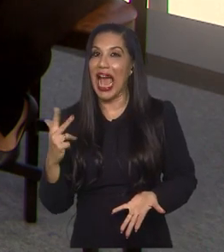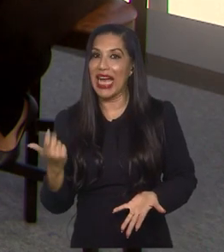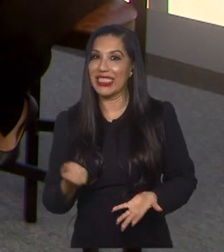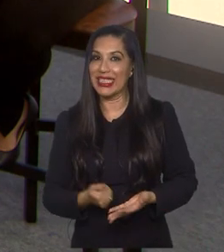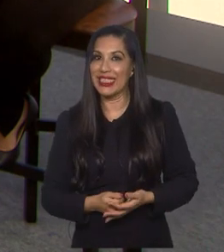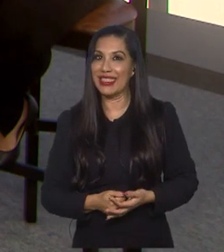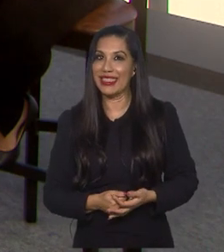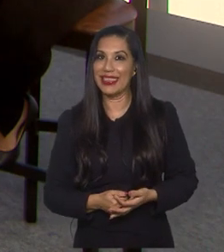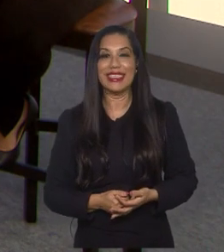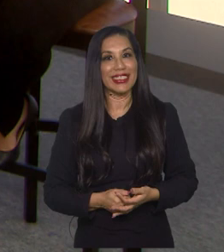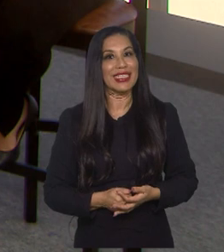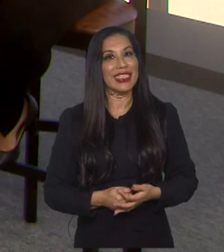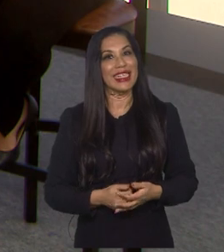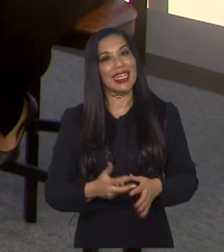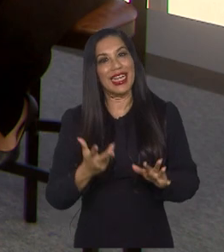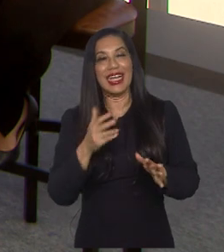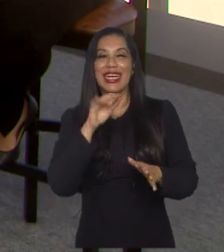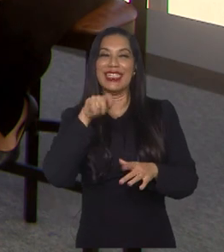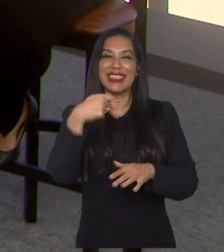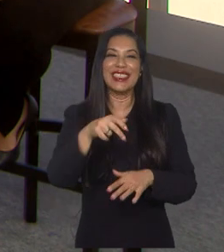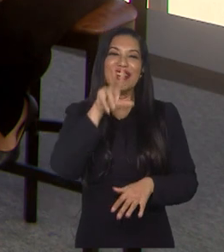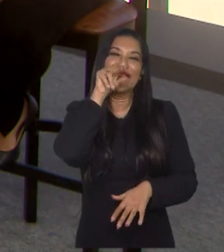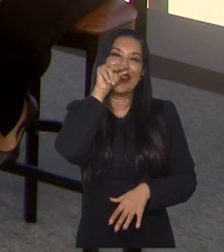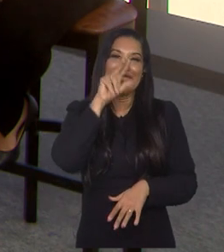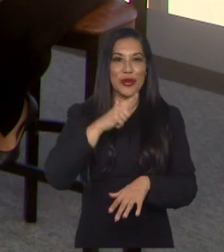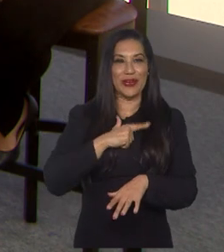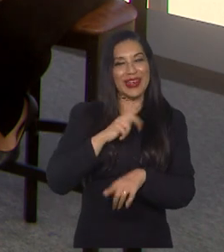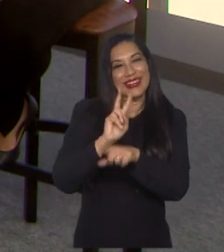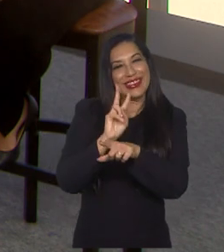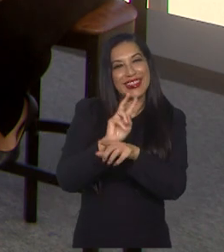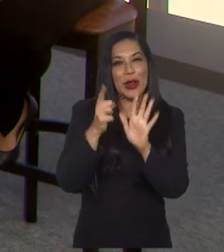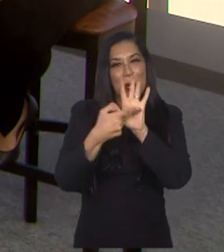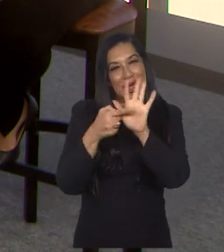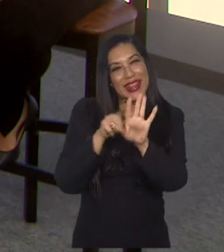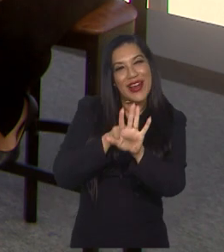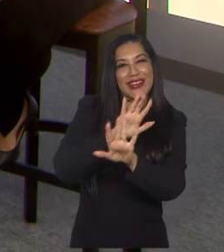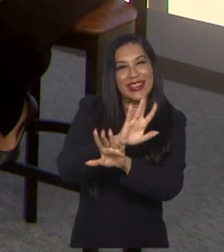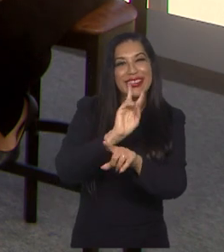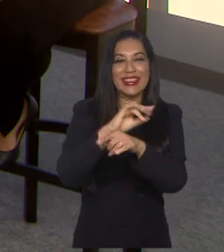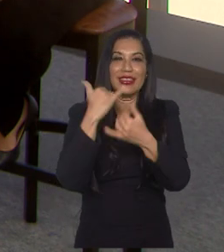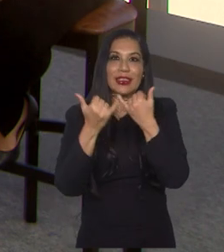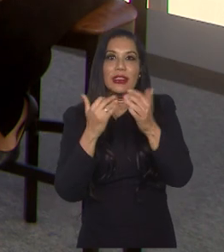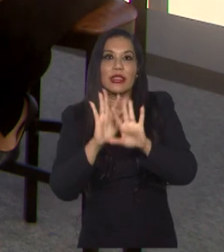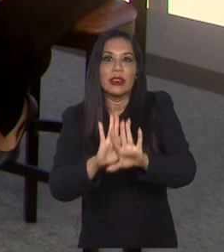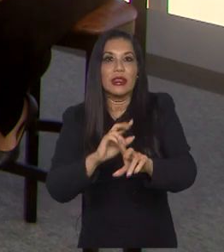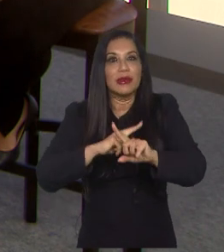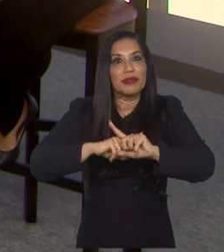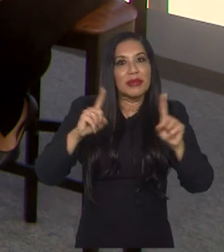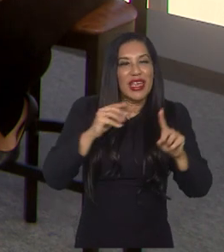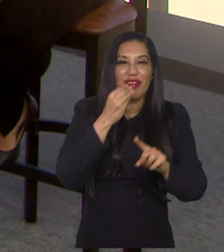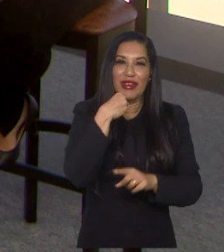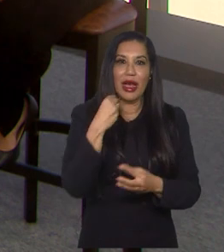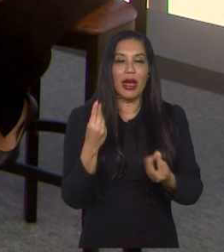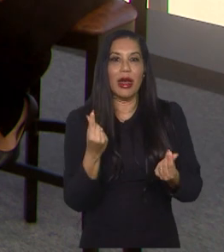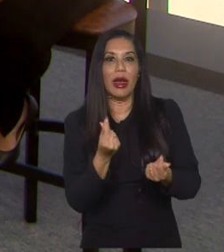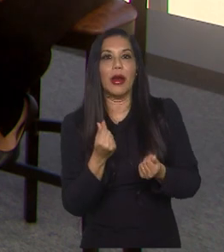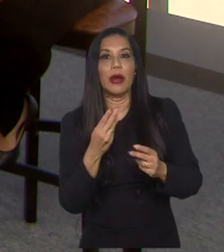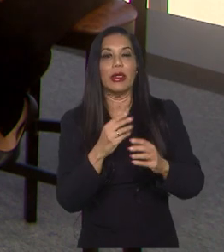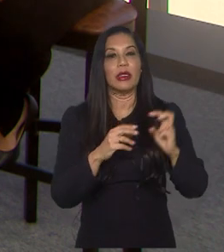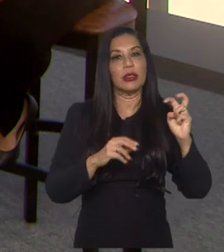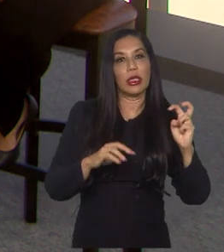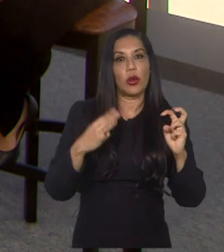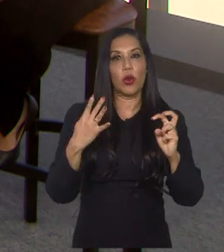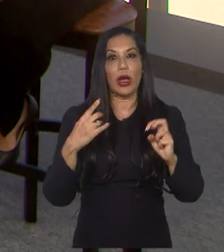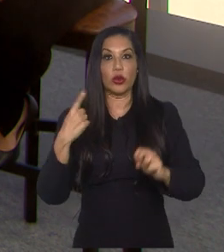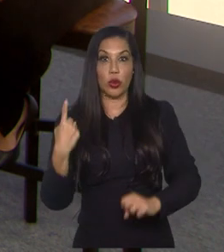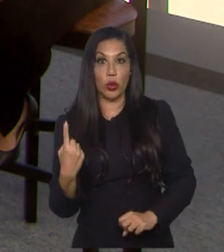É a patinha feia, né? Do grupo, mas é uma equipe que atua ali num 5-4-1, uma